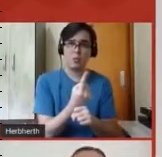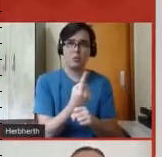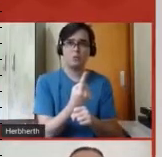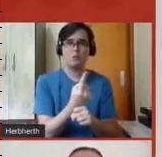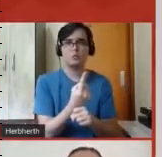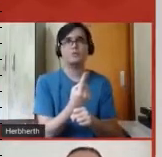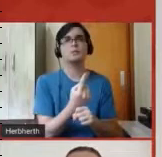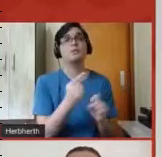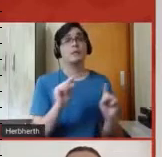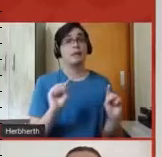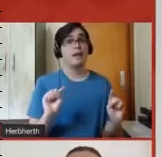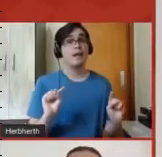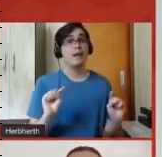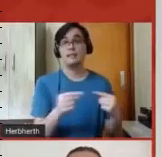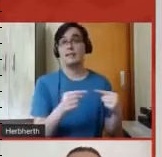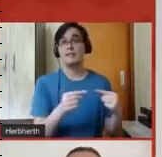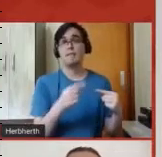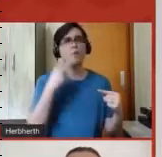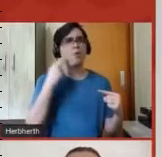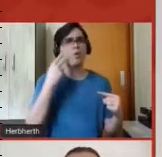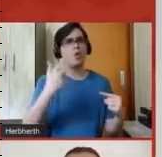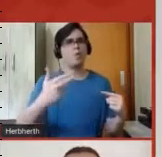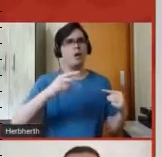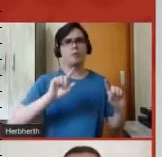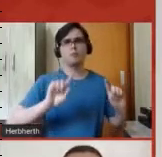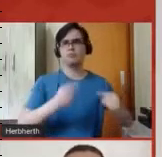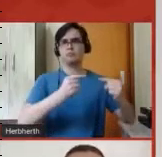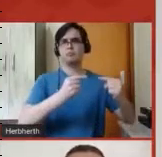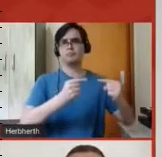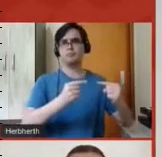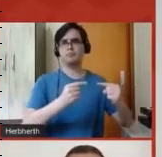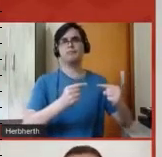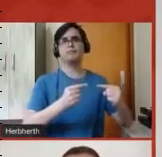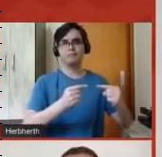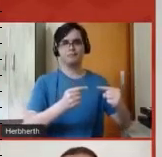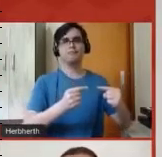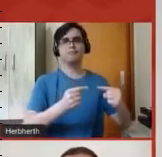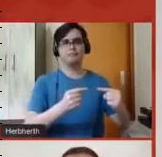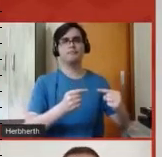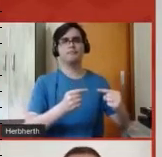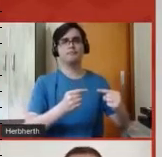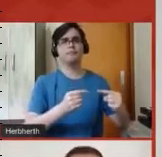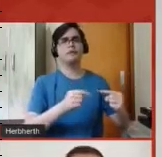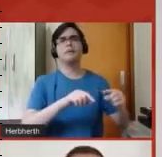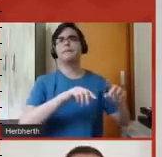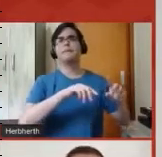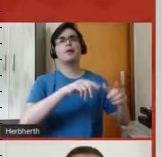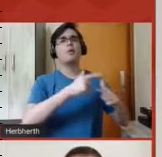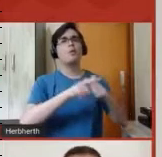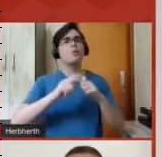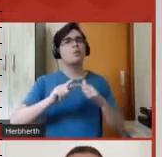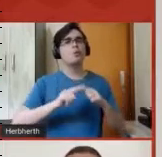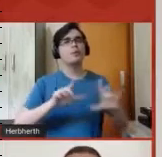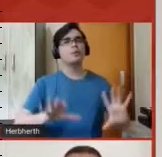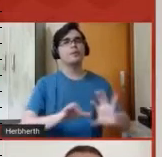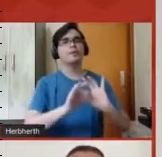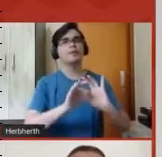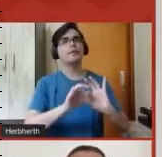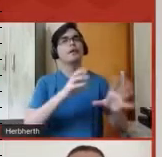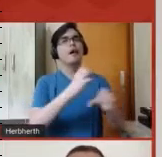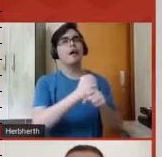desafiador por si só. As questões ligadas ao cálculo 1, elas já